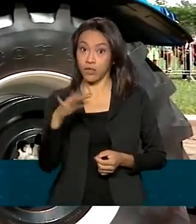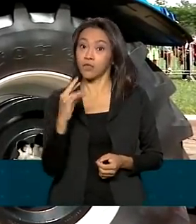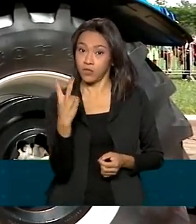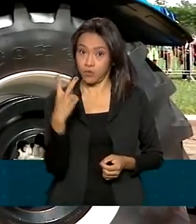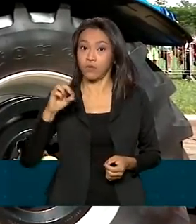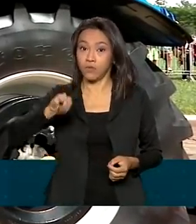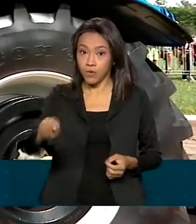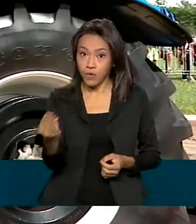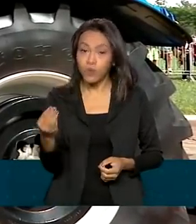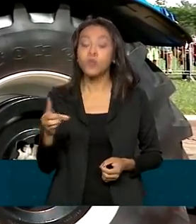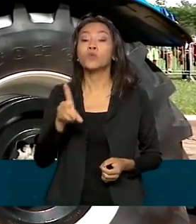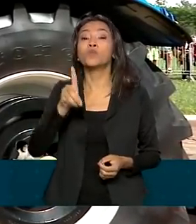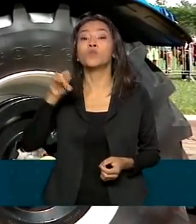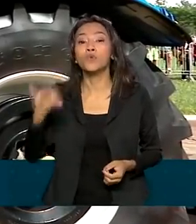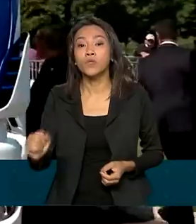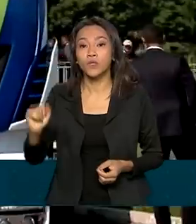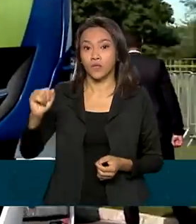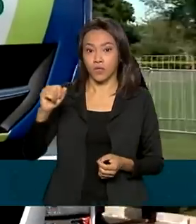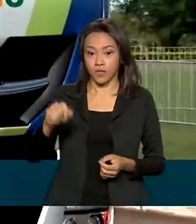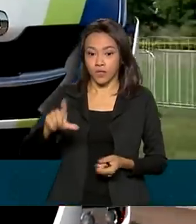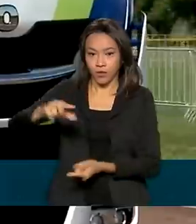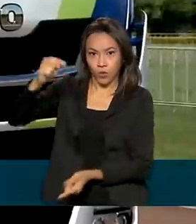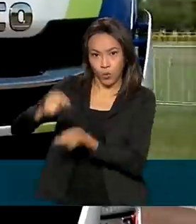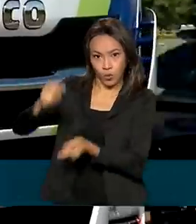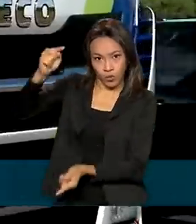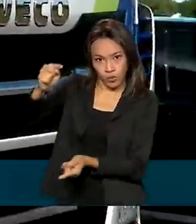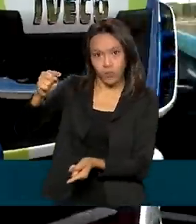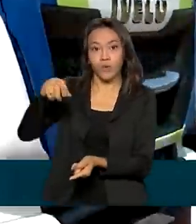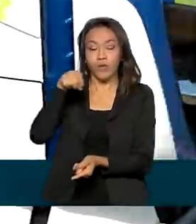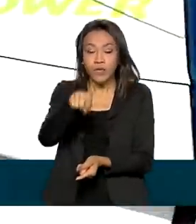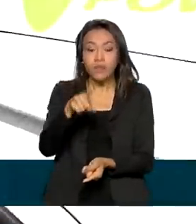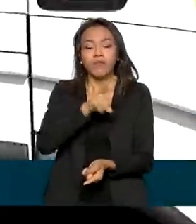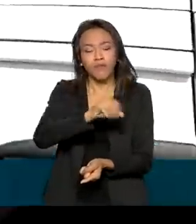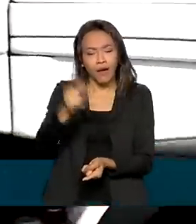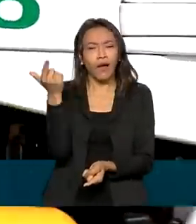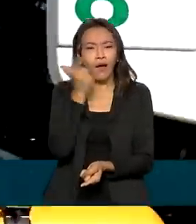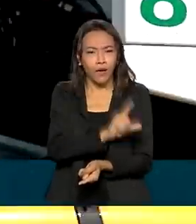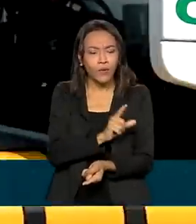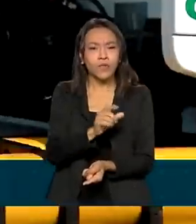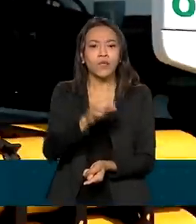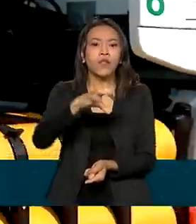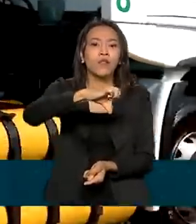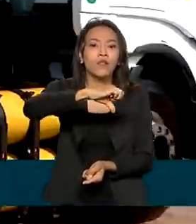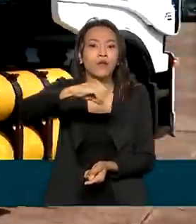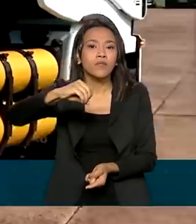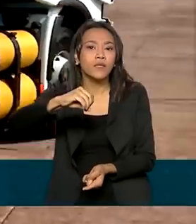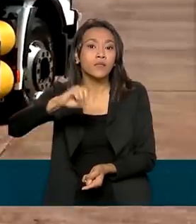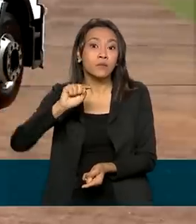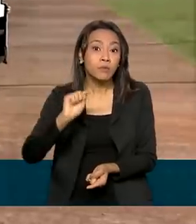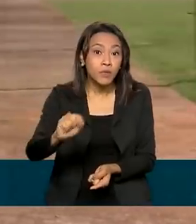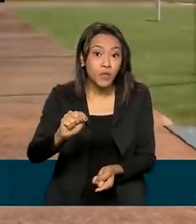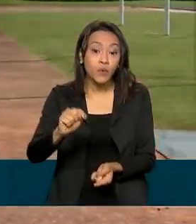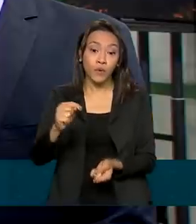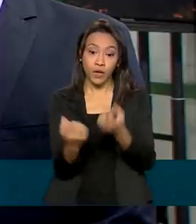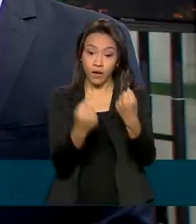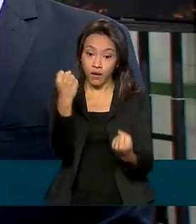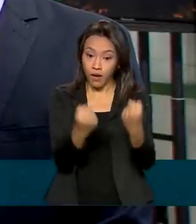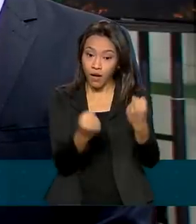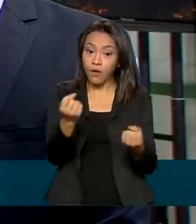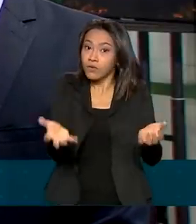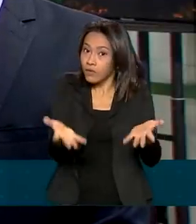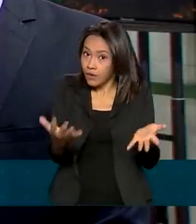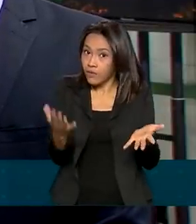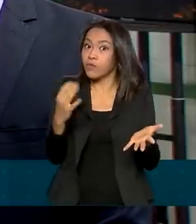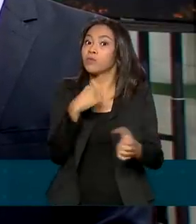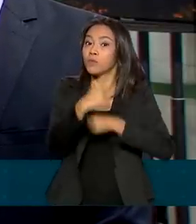por dia em 2027. Isso é suficiente para abastecer mais de 900 mil veículos leves por ano. O Brasil